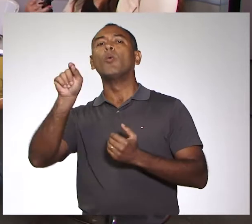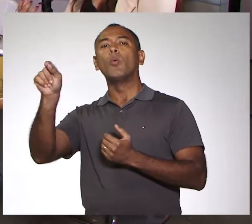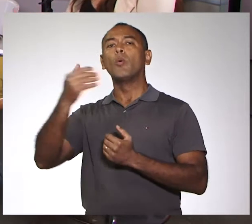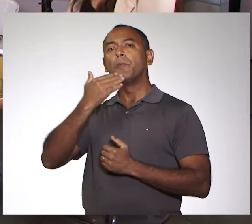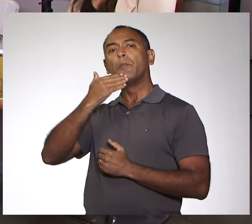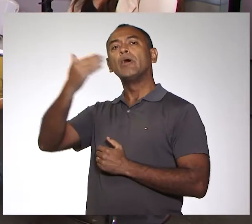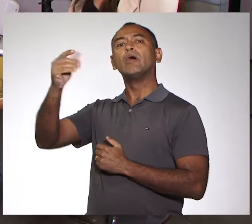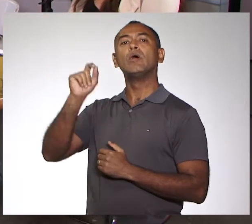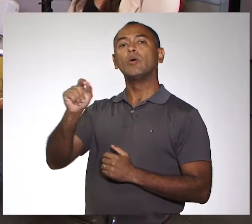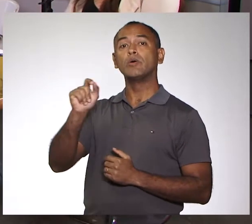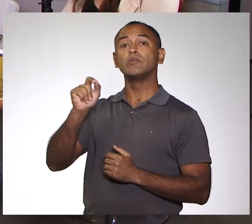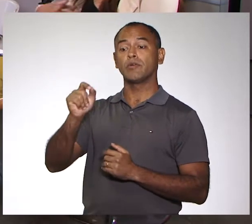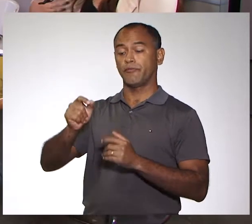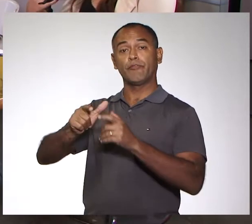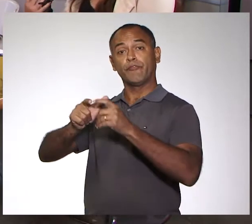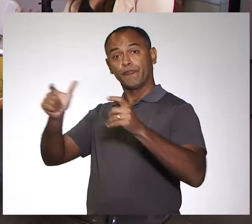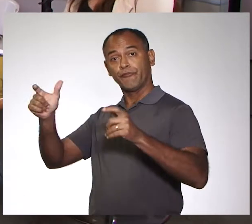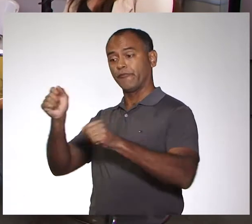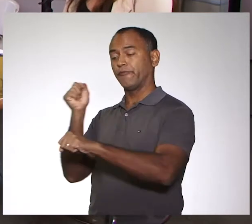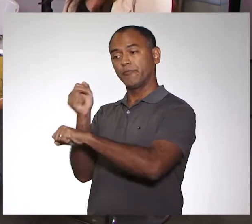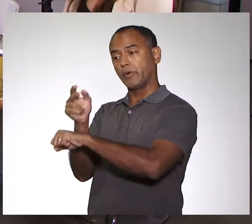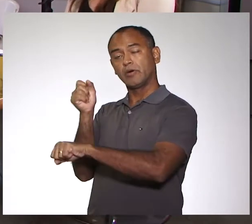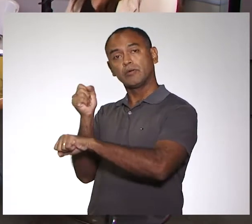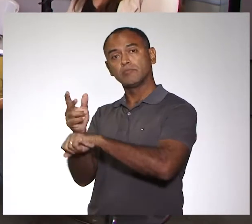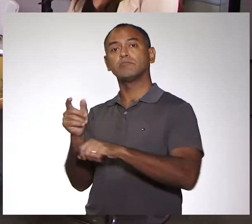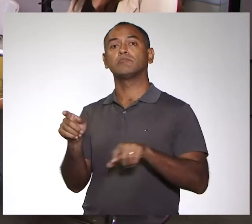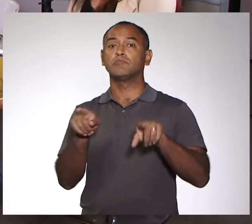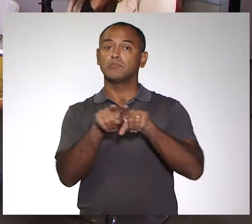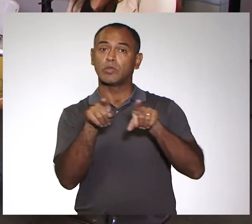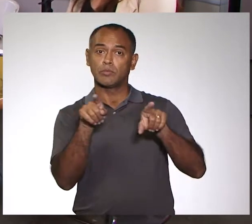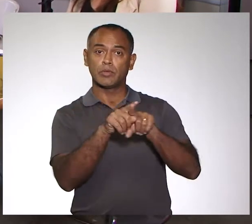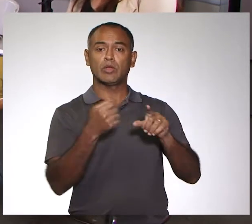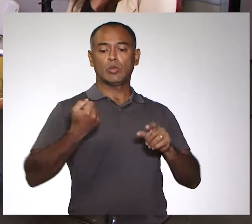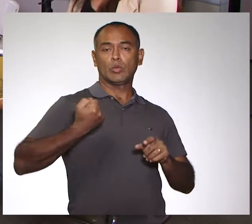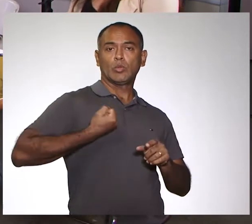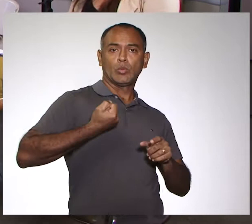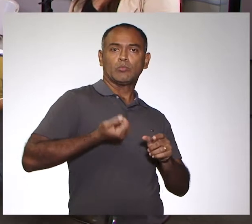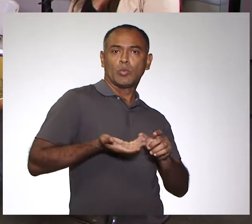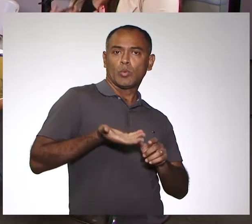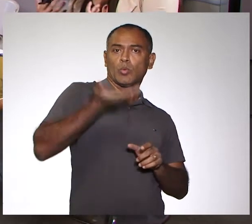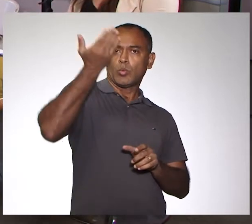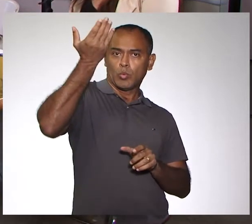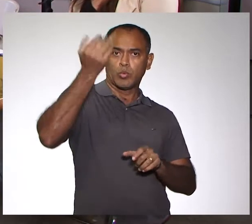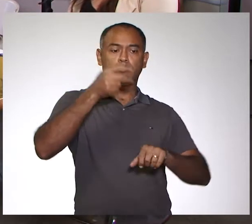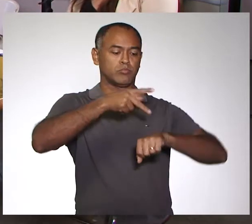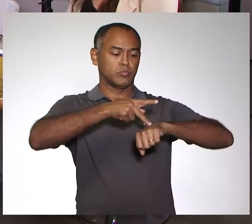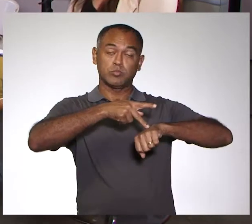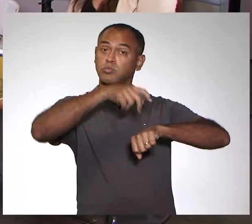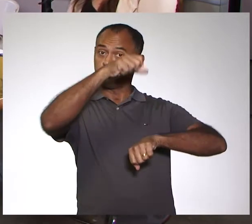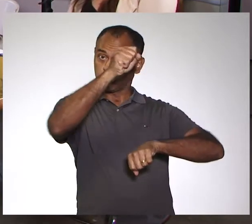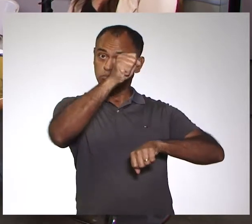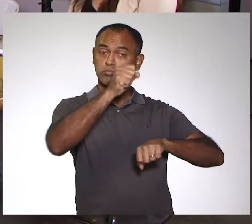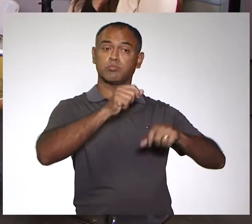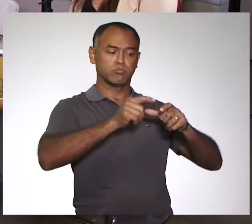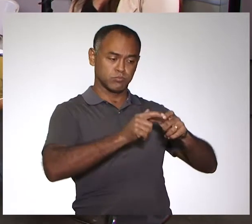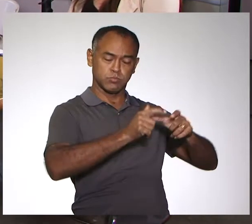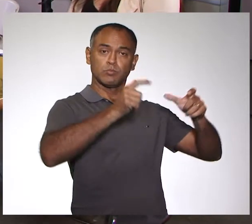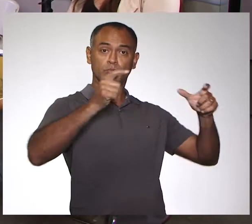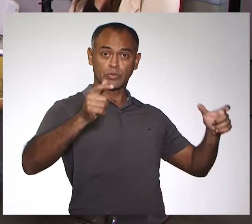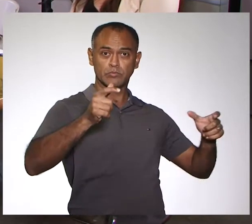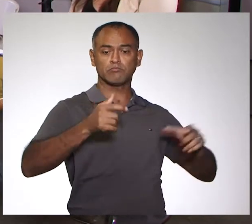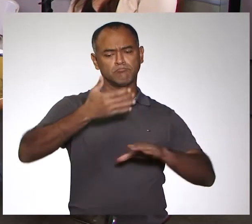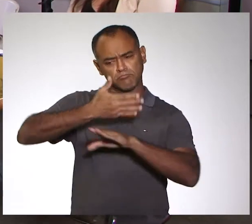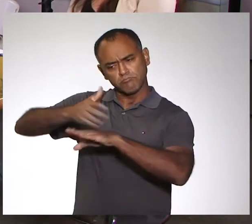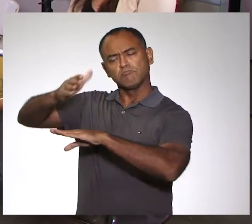do número de vagas e o aumento também do número de programas de pós-graduação para qualificar os profissionais